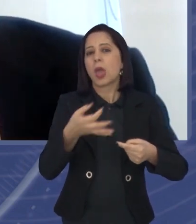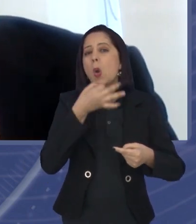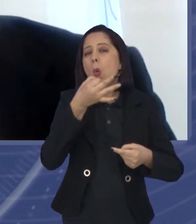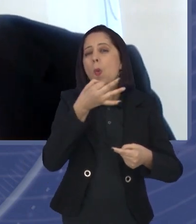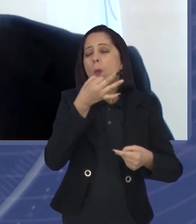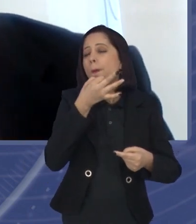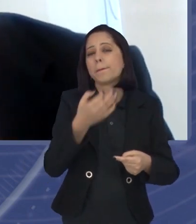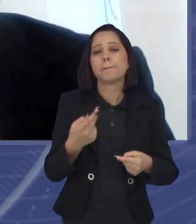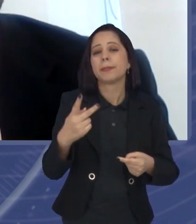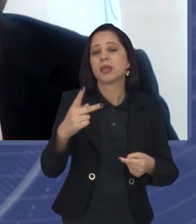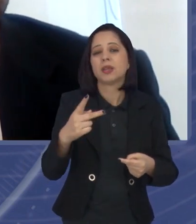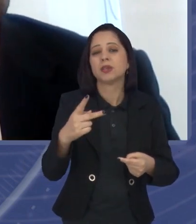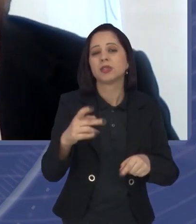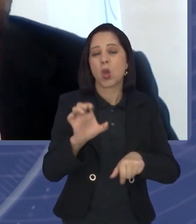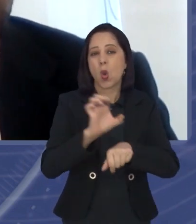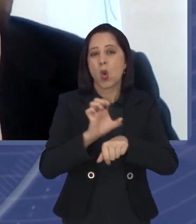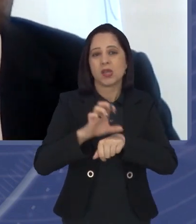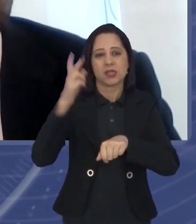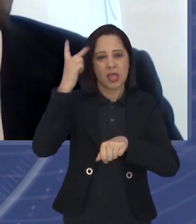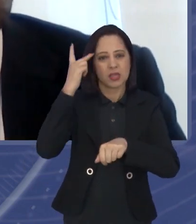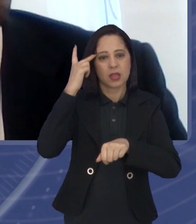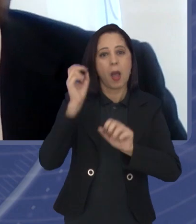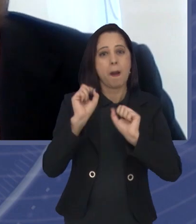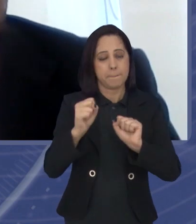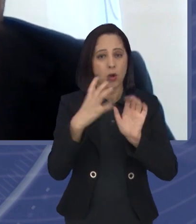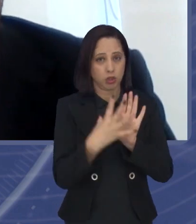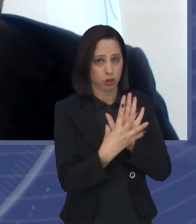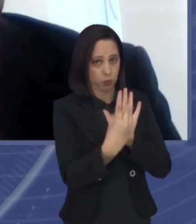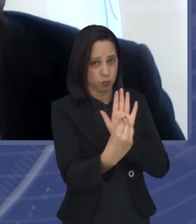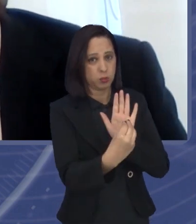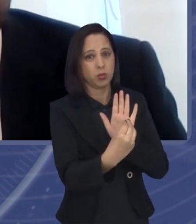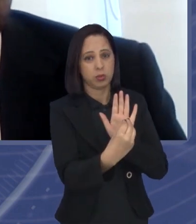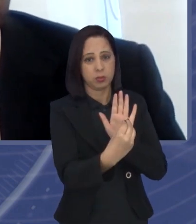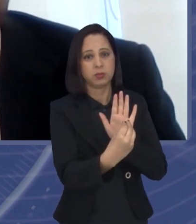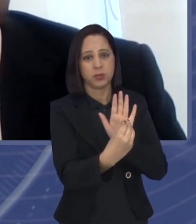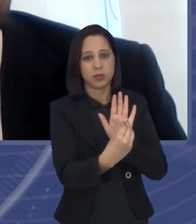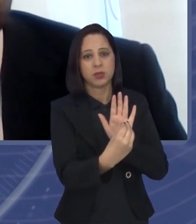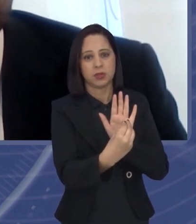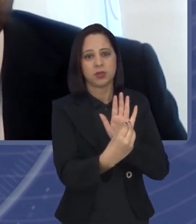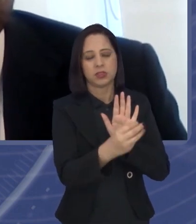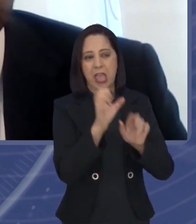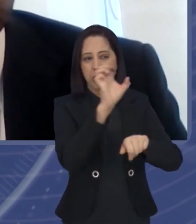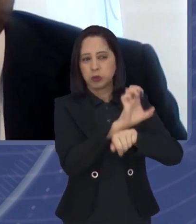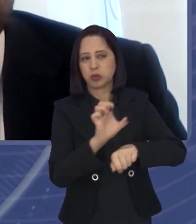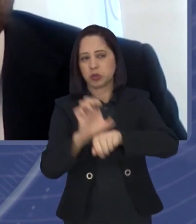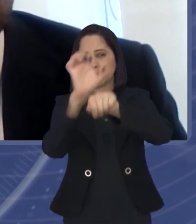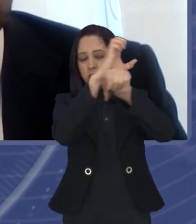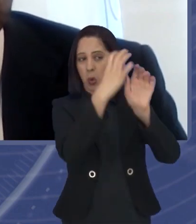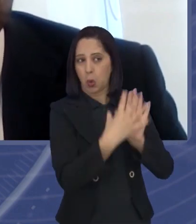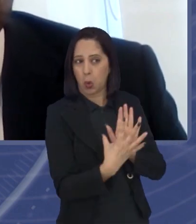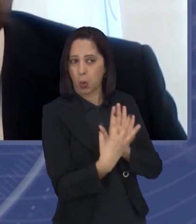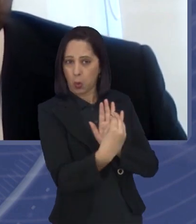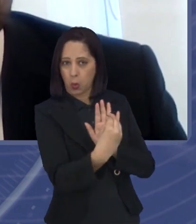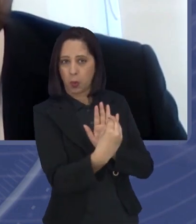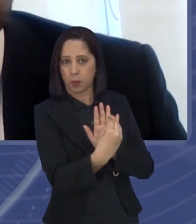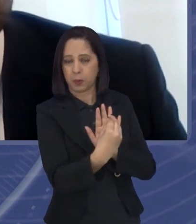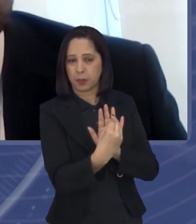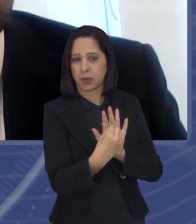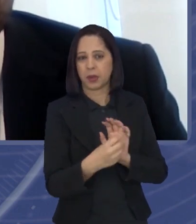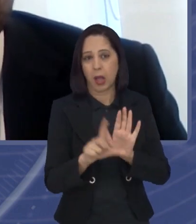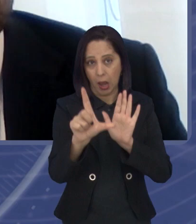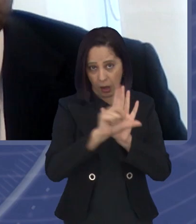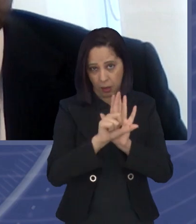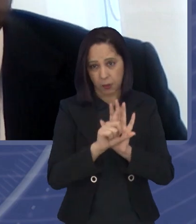acredita que o Estado de São Paulo pode servir como exemplo, como modelo para outros estados, nessa questão jurídica da